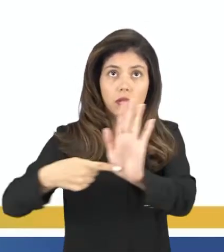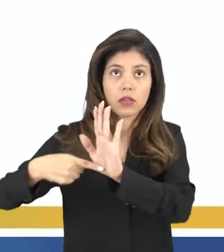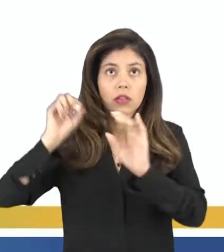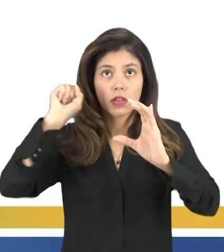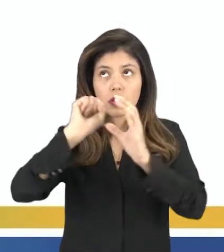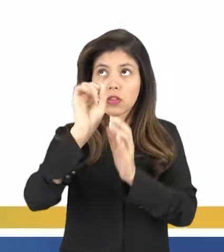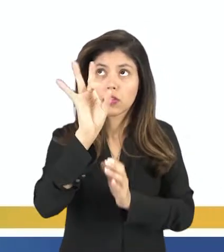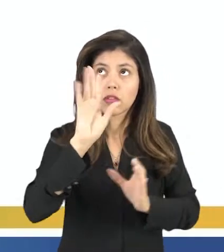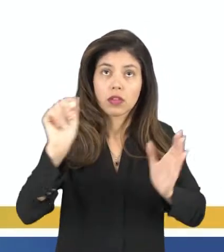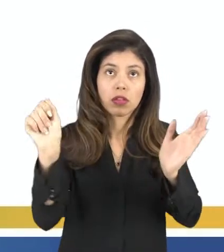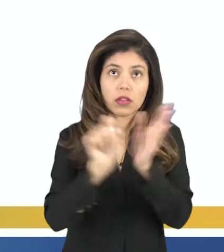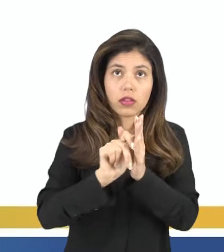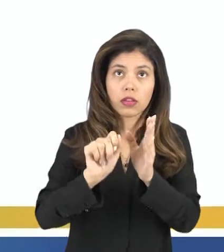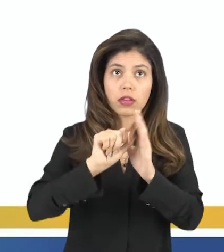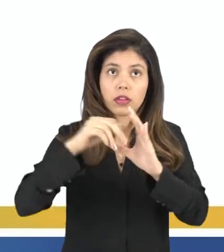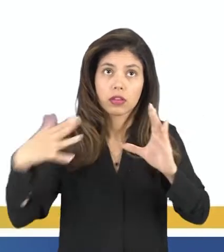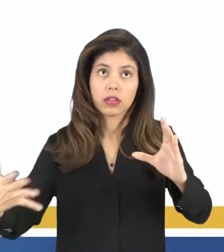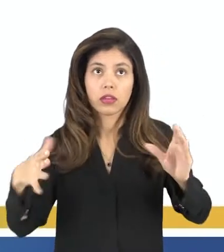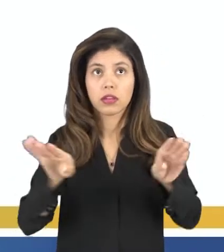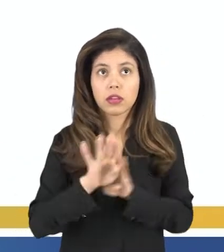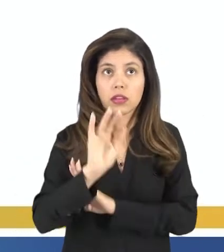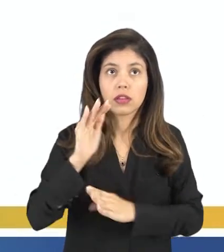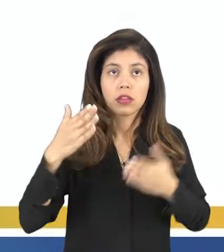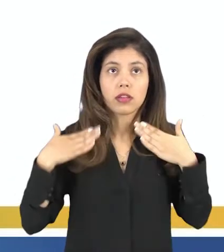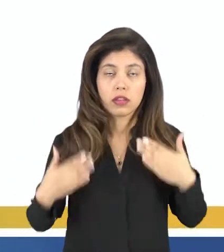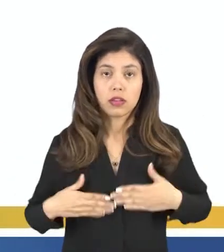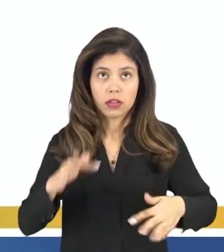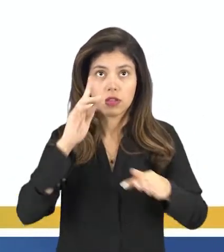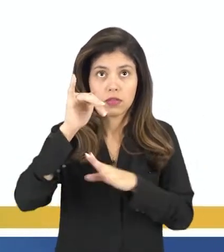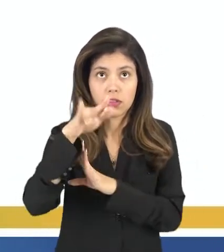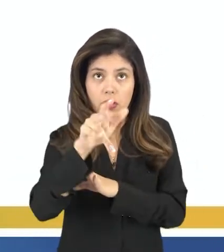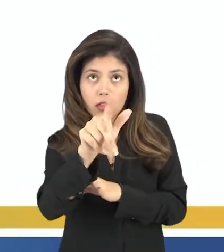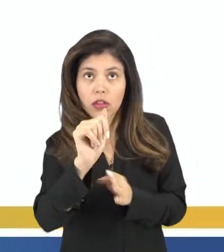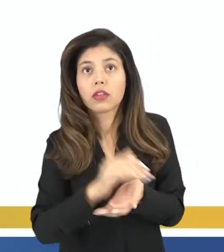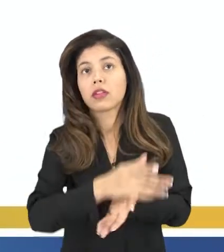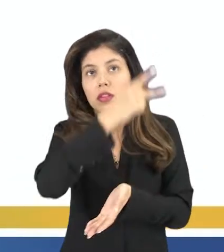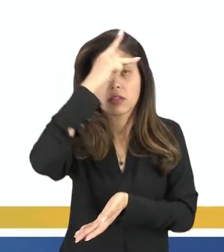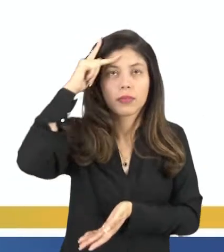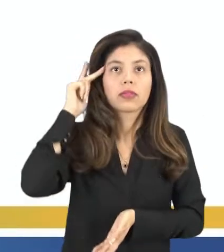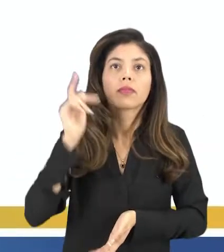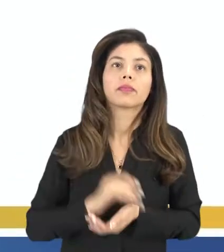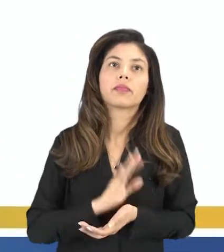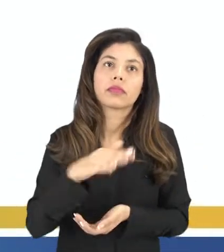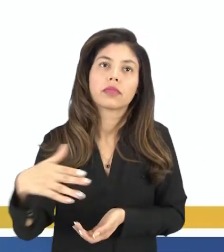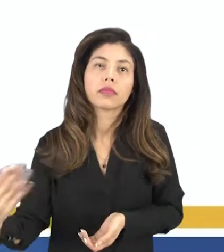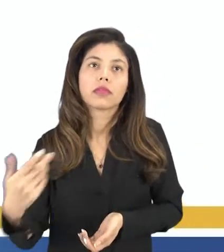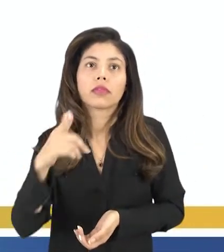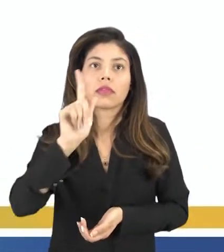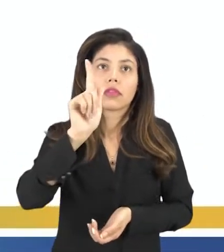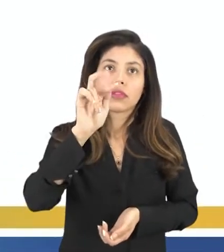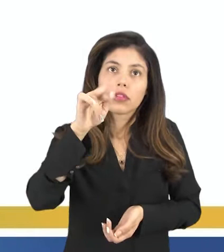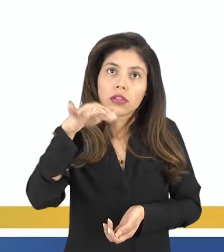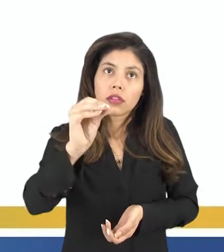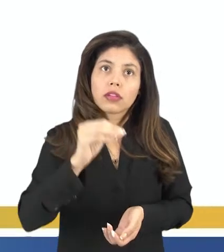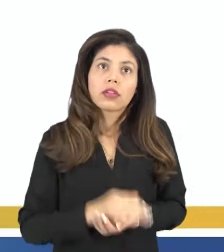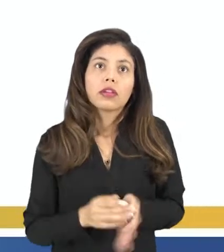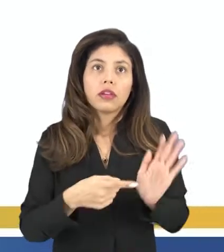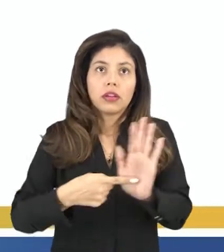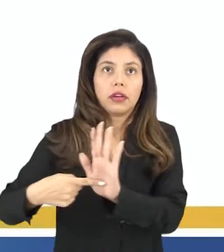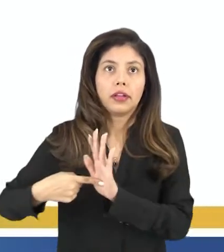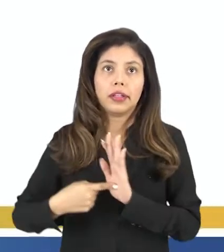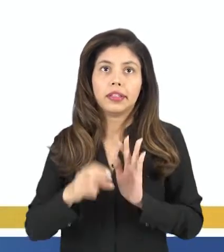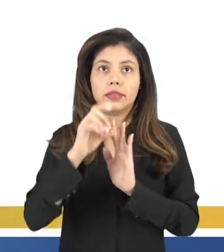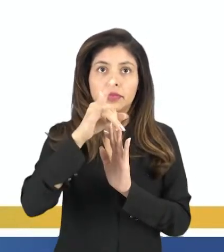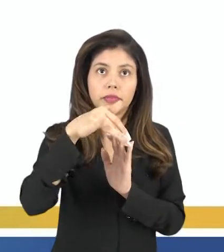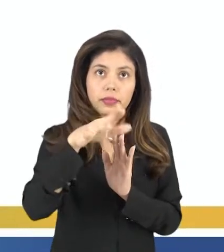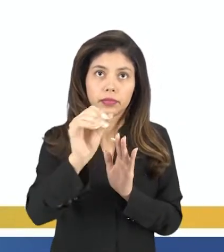apenas a caracterização anatomofisiológica das pessoas, enquanto o gênero se refere